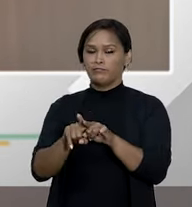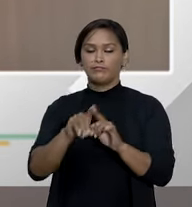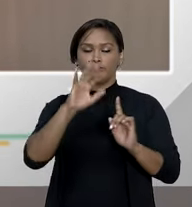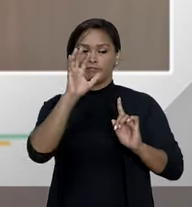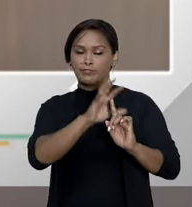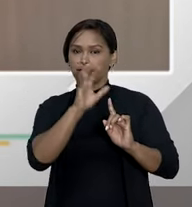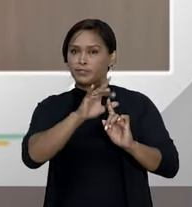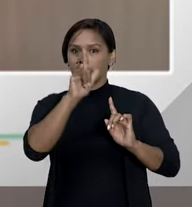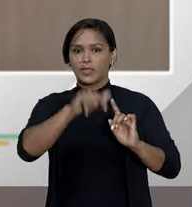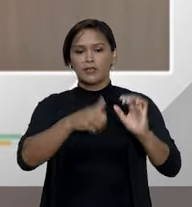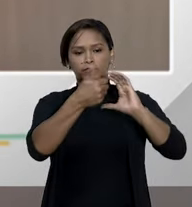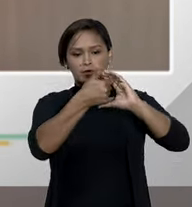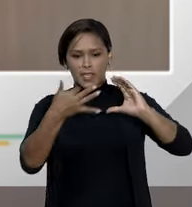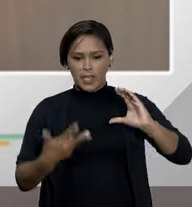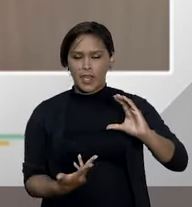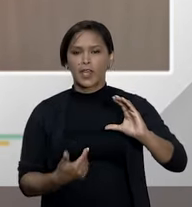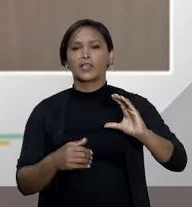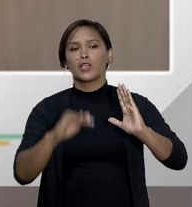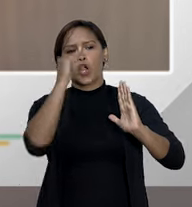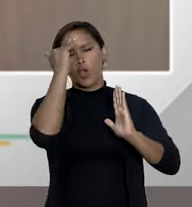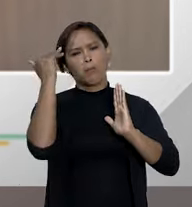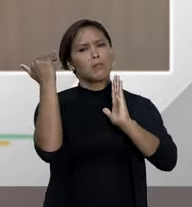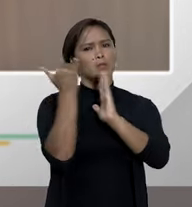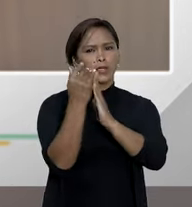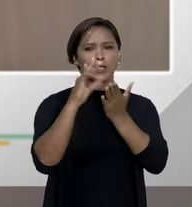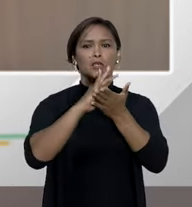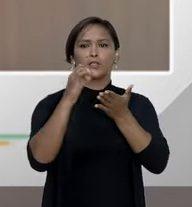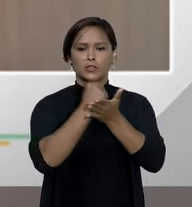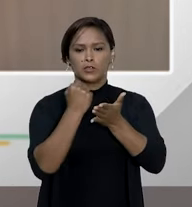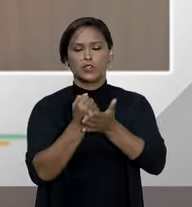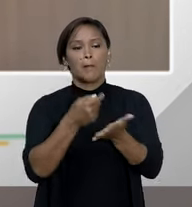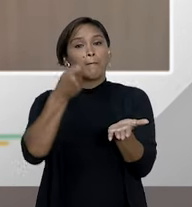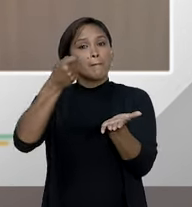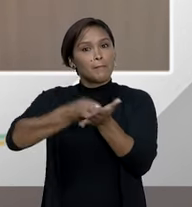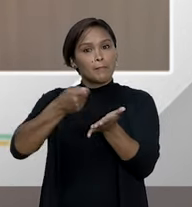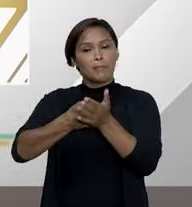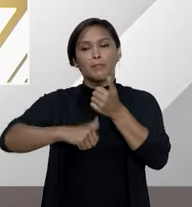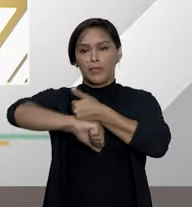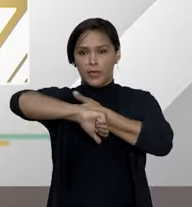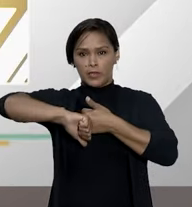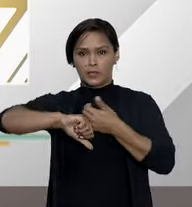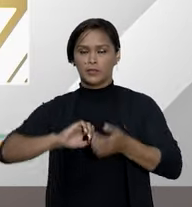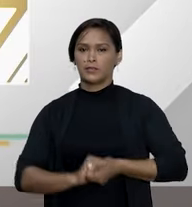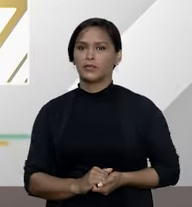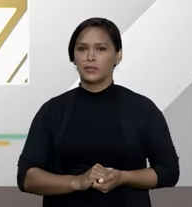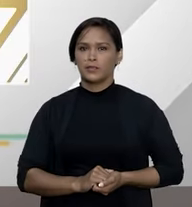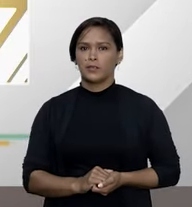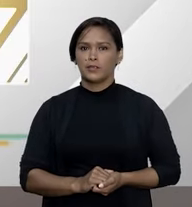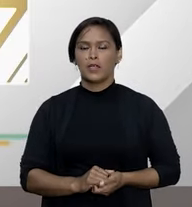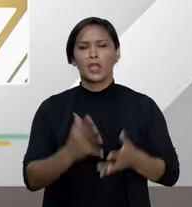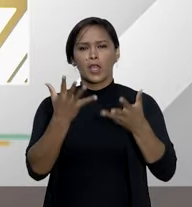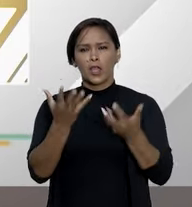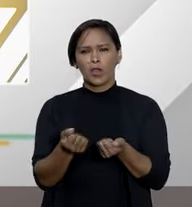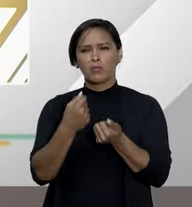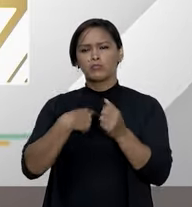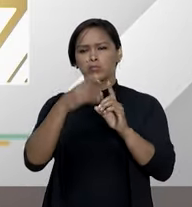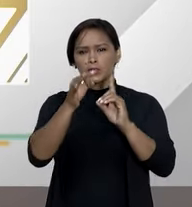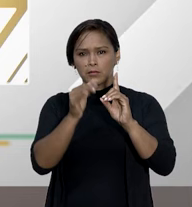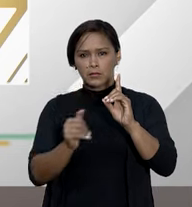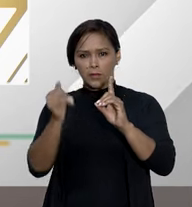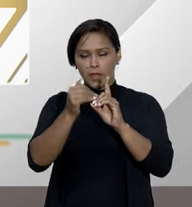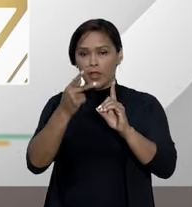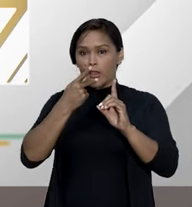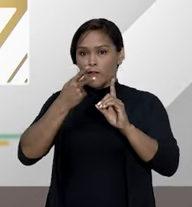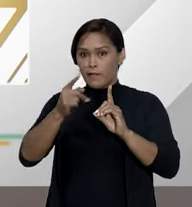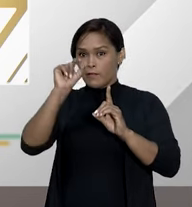caracteriza e configura a obrigatoriedade da indenização por danos morais como o desembargador falou e também